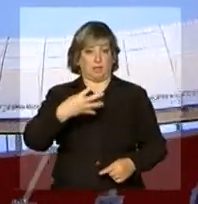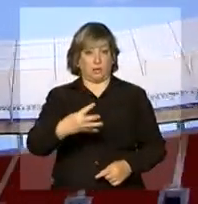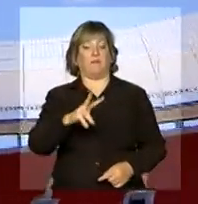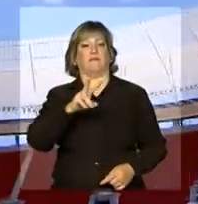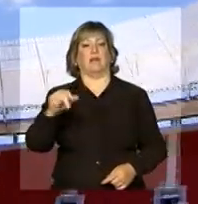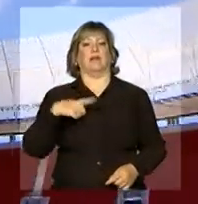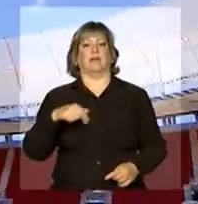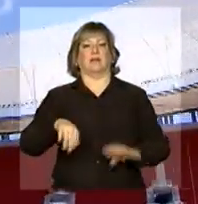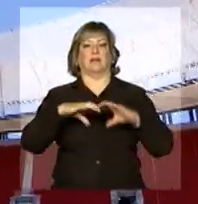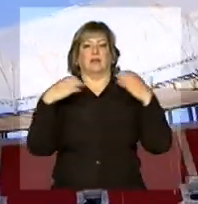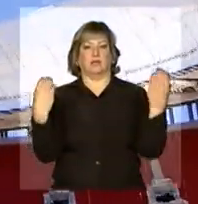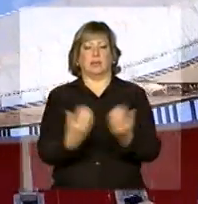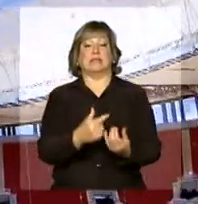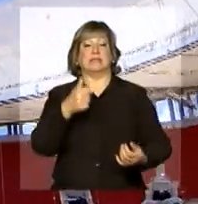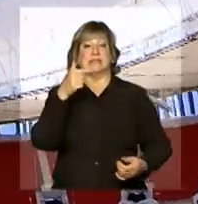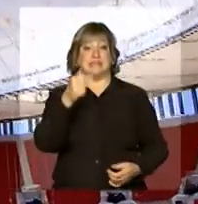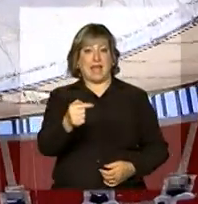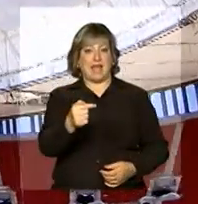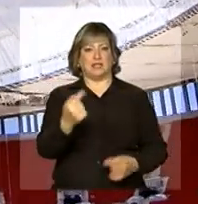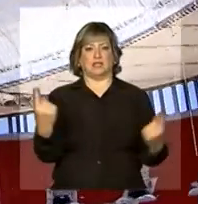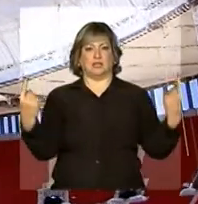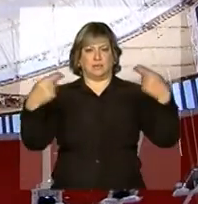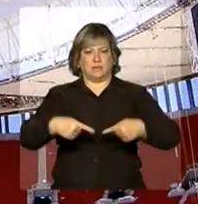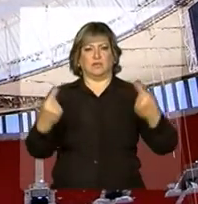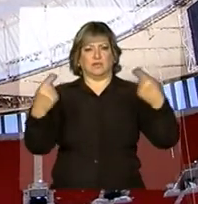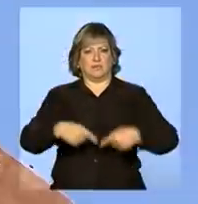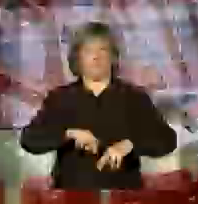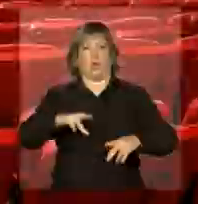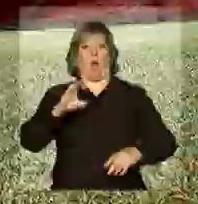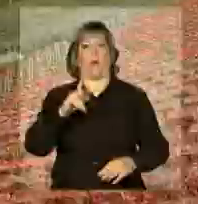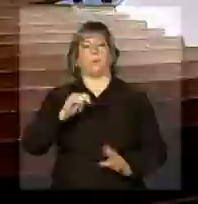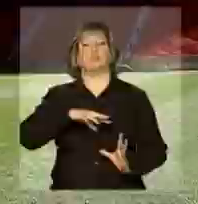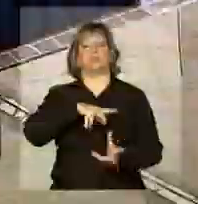rolar no estádio sete partidas da Copa do Mundo.